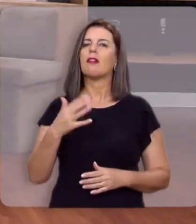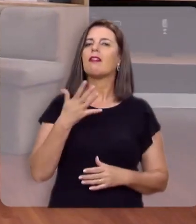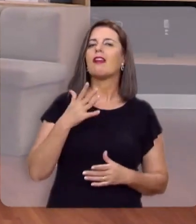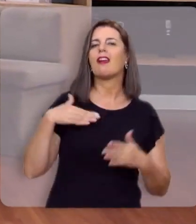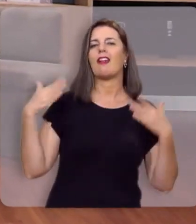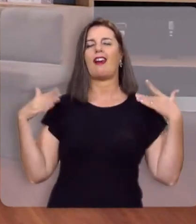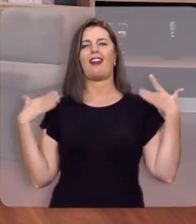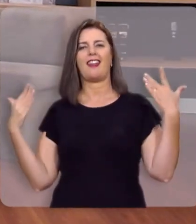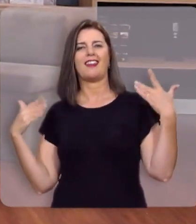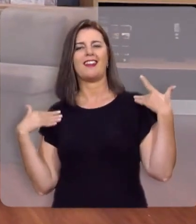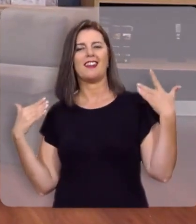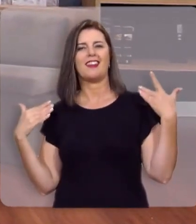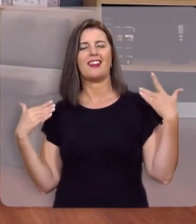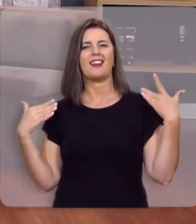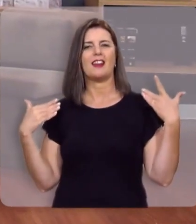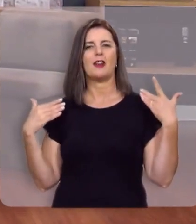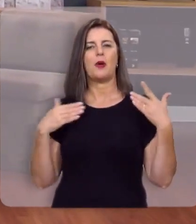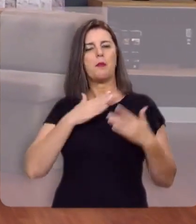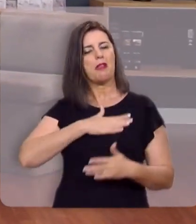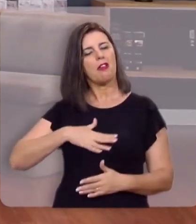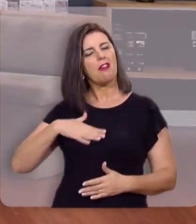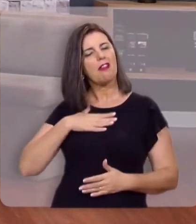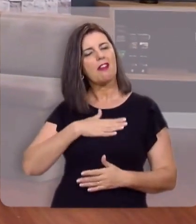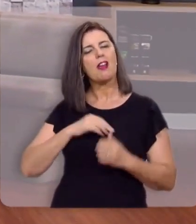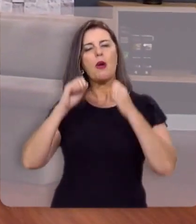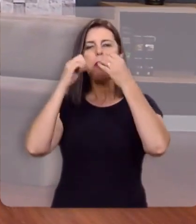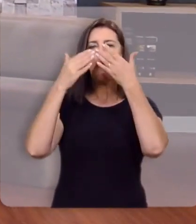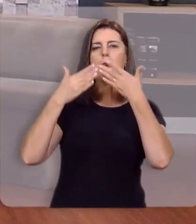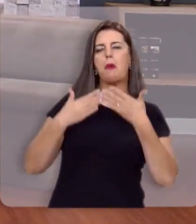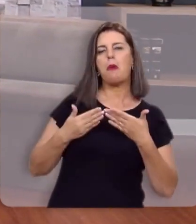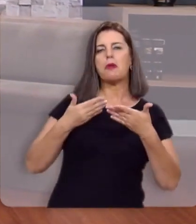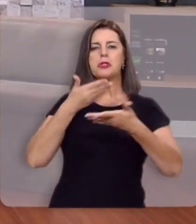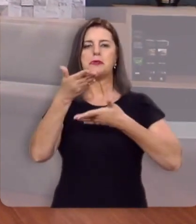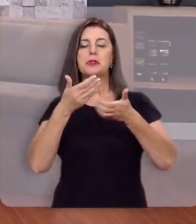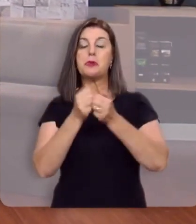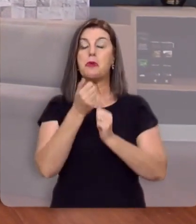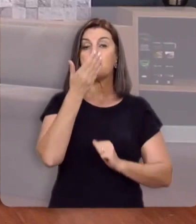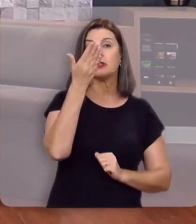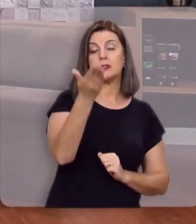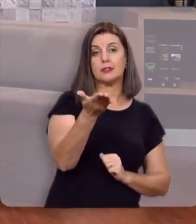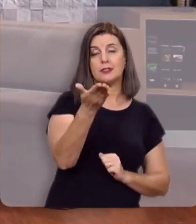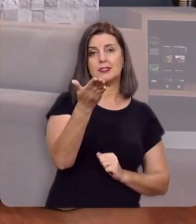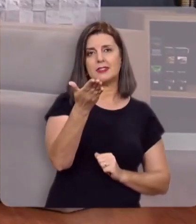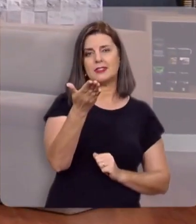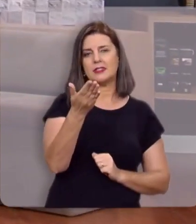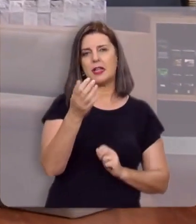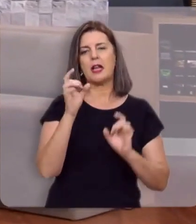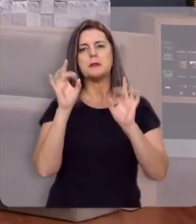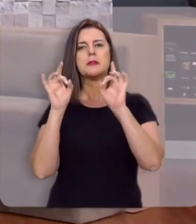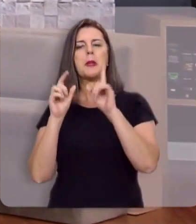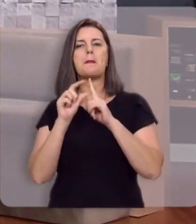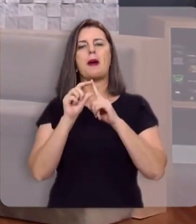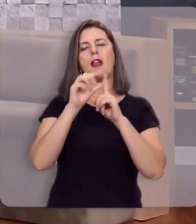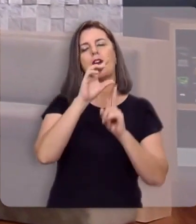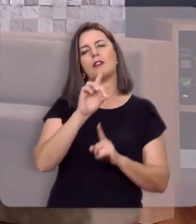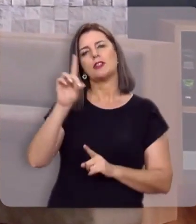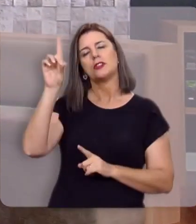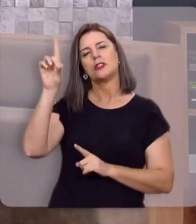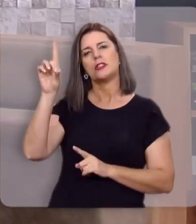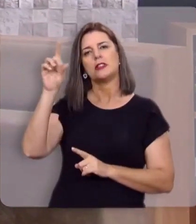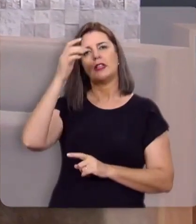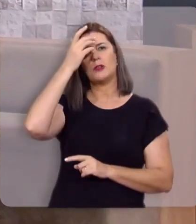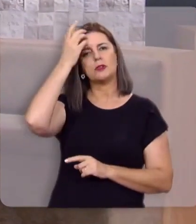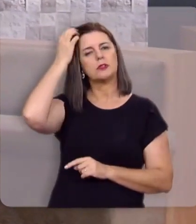Quero ter a alegria, o privilégio, a honra de partilhar com você a preciosa Palavra de Deus,